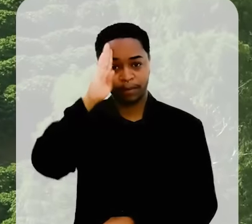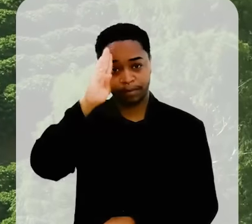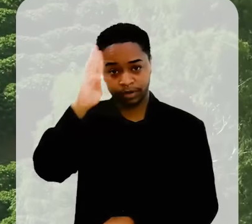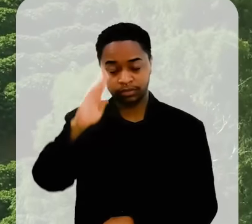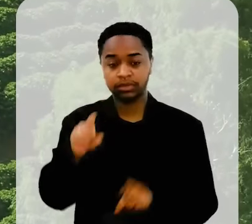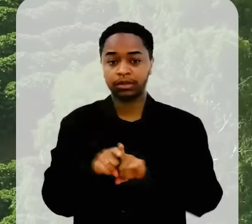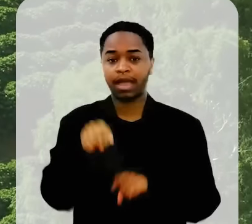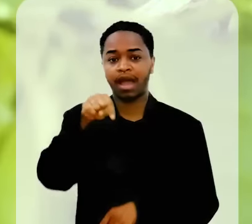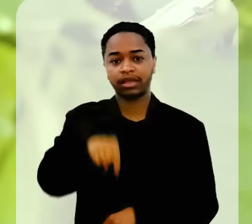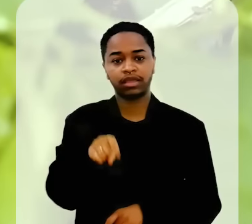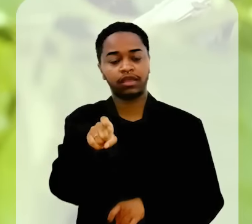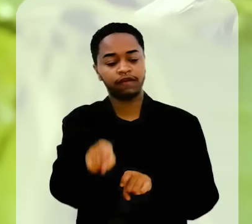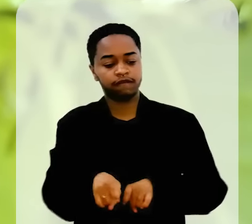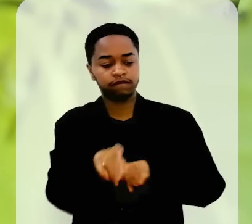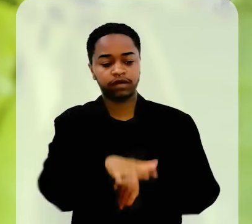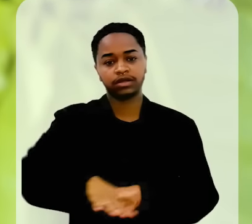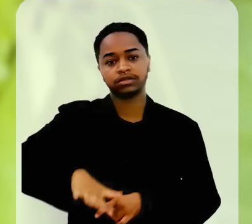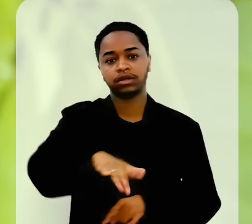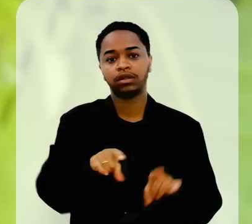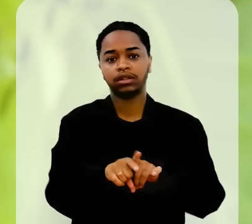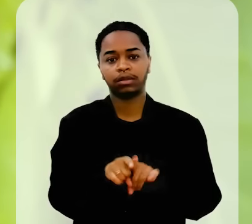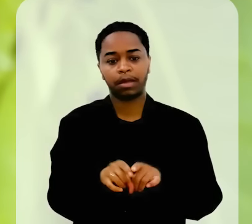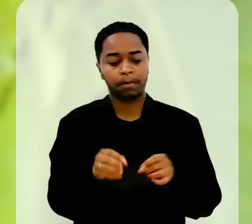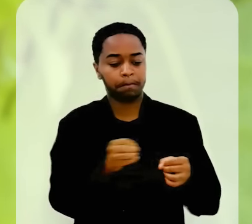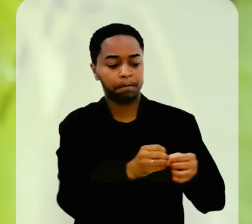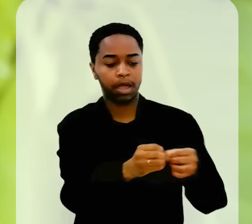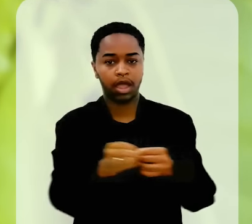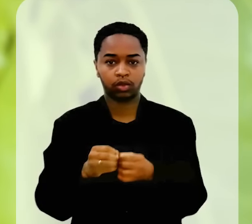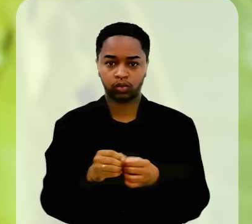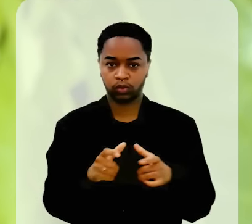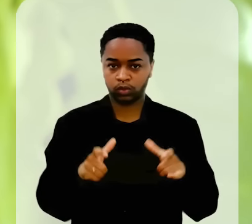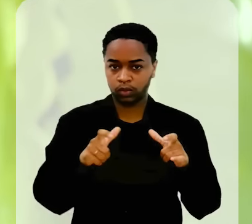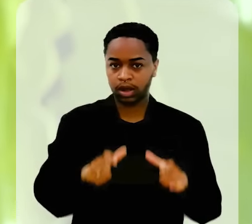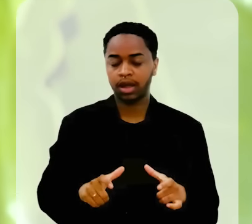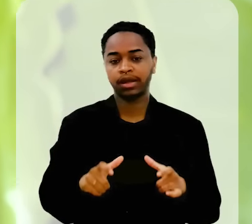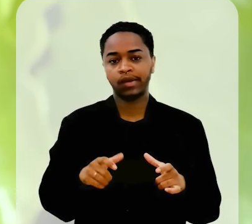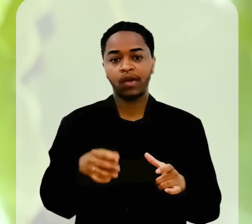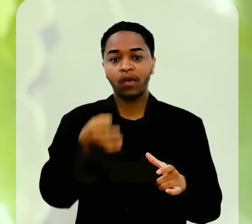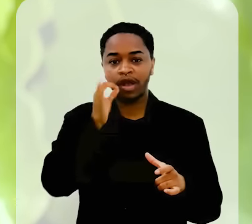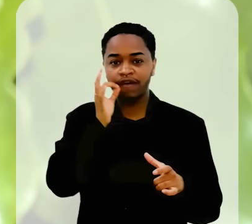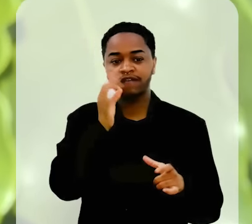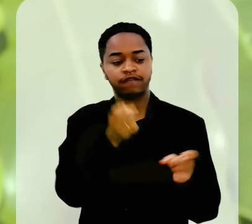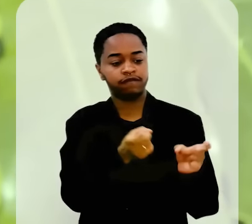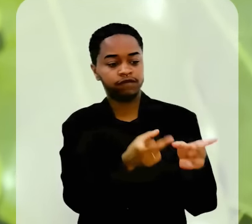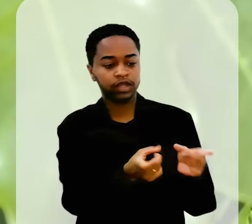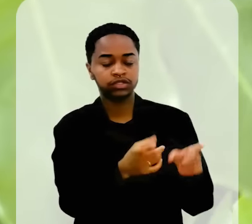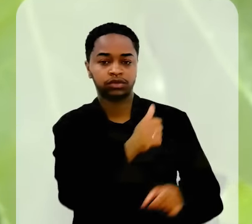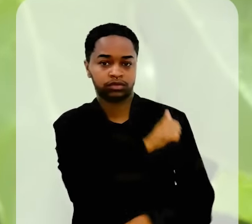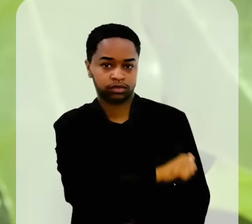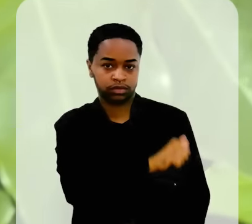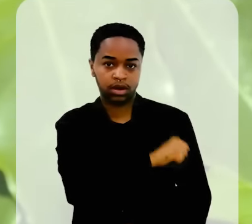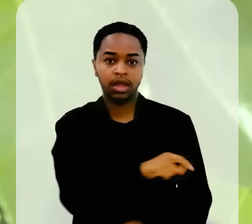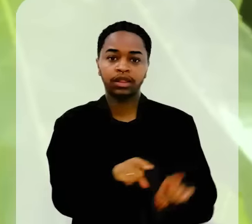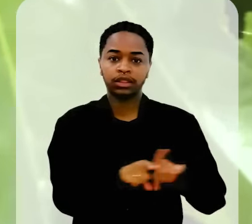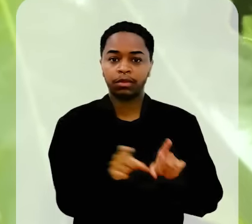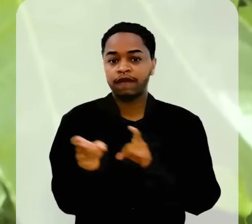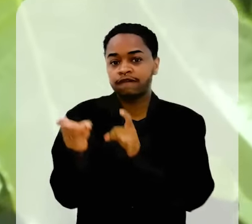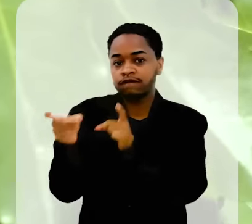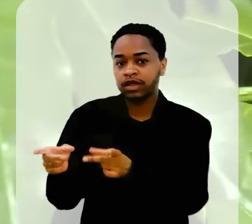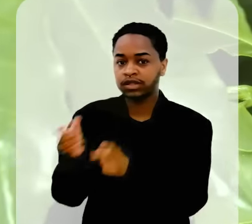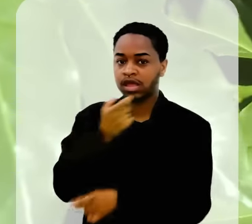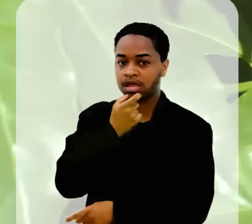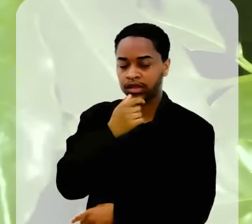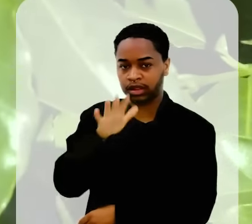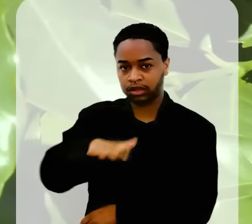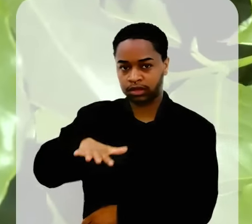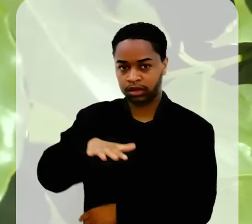dominou. E aqui, nessa fazenda, ao redor aqui, o café chegava a ser exportado para o Rio de Janeiro e também